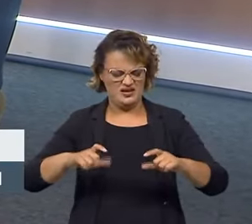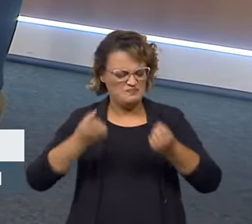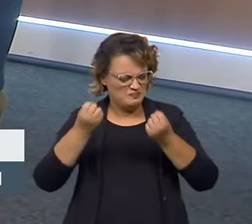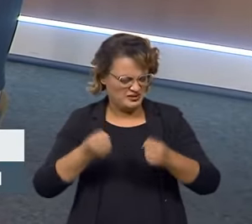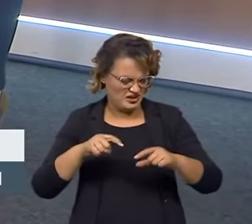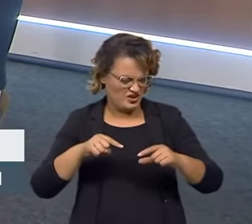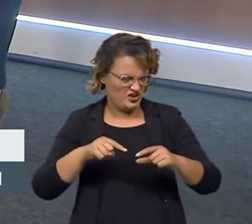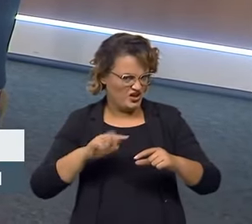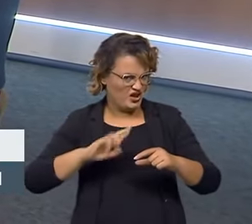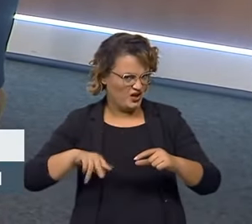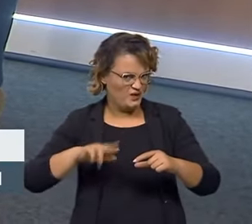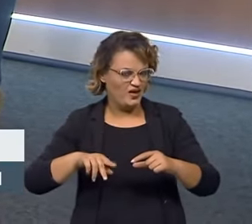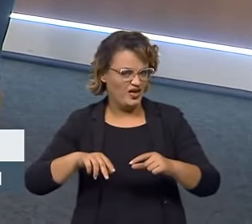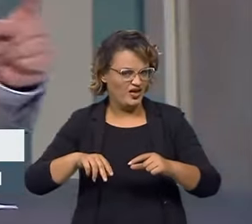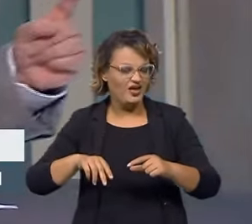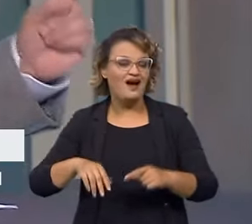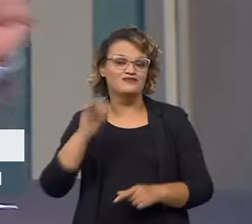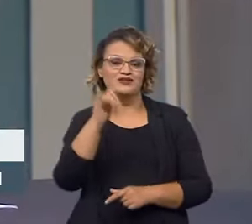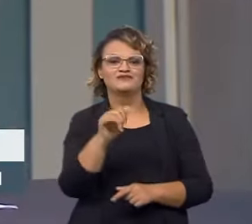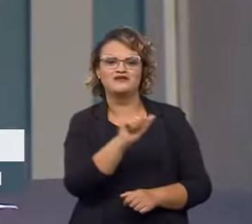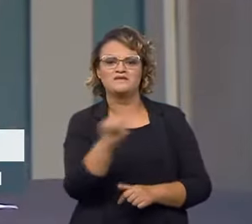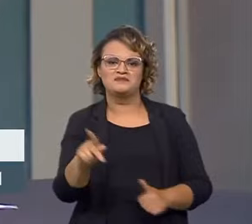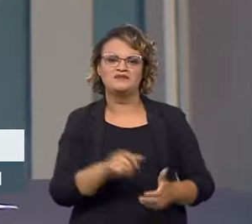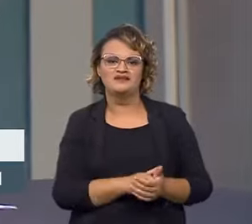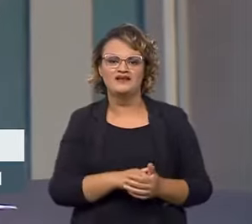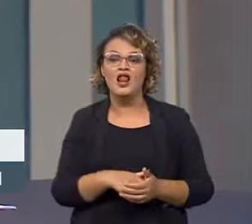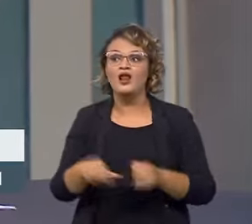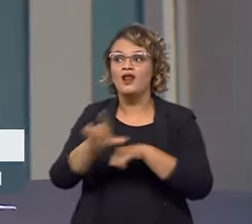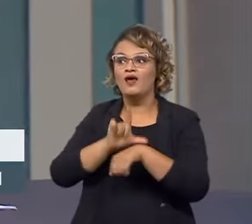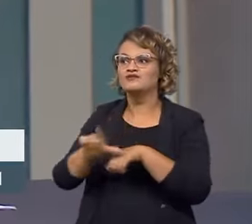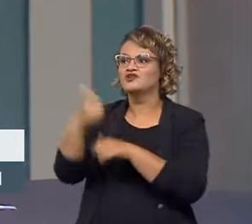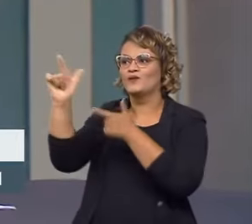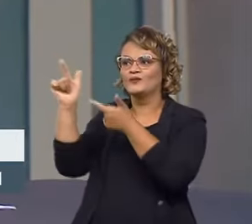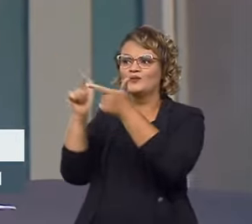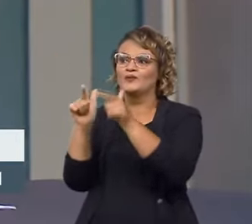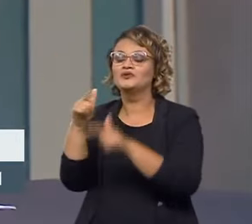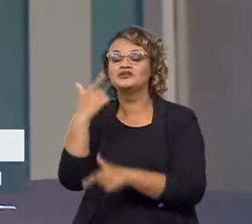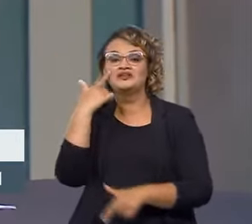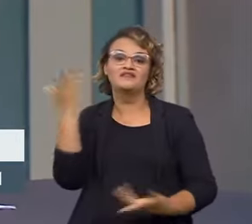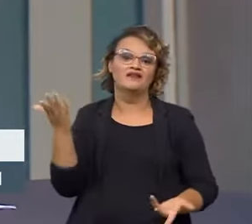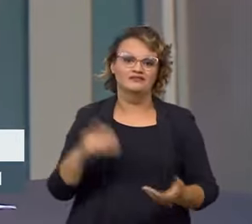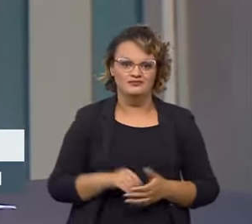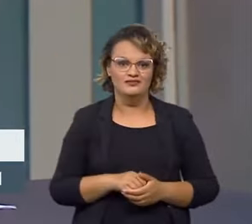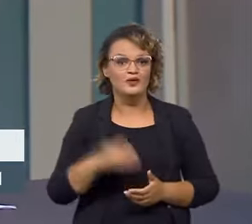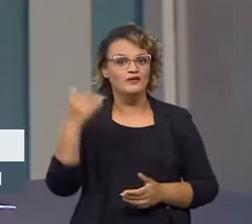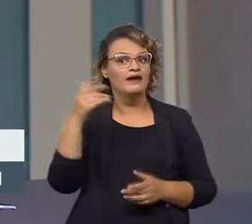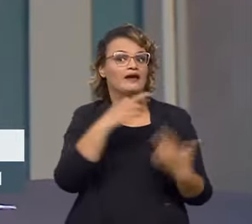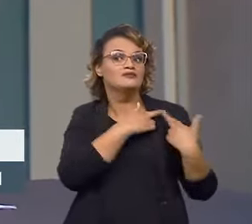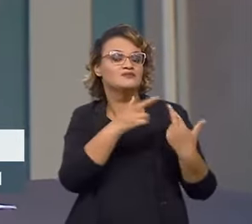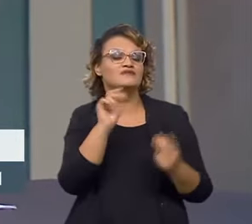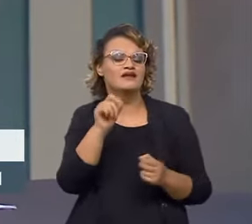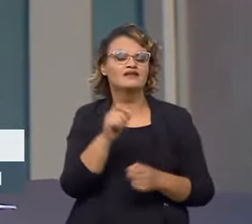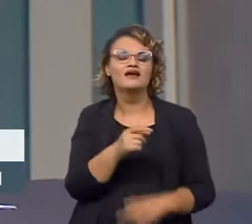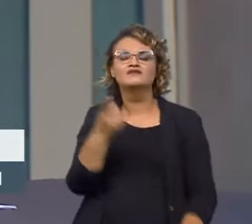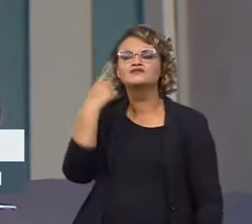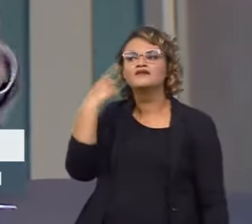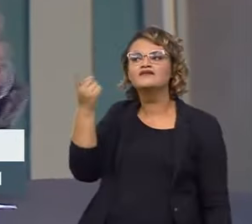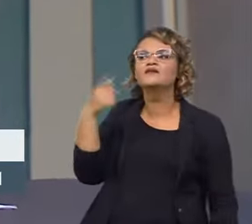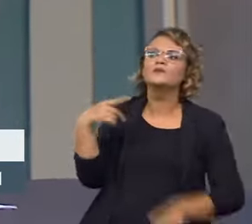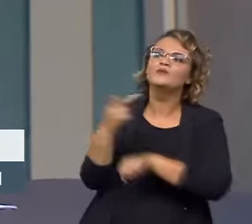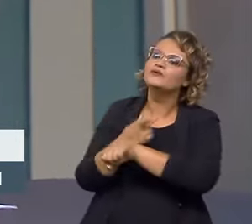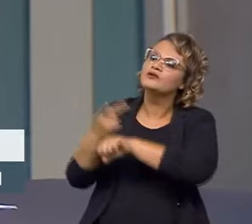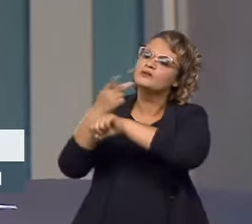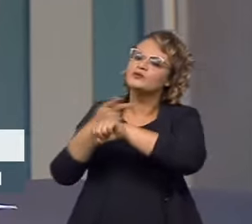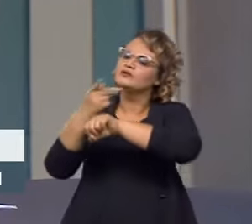é um sinal que o problema é lá. Se está acontecendo em várias lojas, então o problema pode ser o distribuidor. E assim, você vai rastreando e otimiza